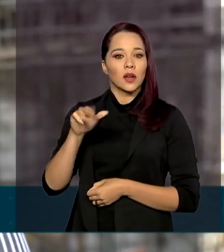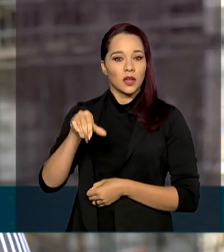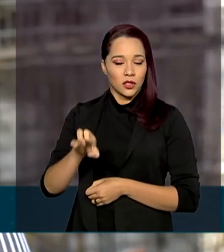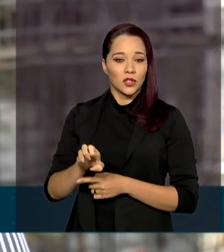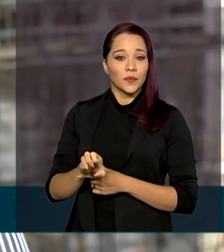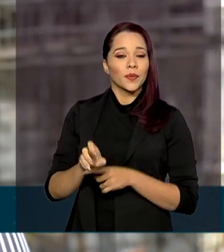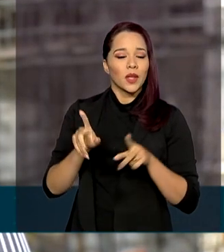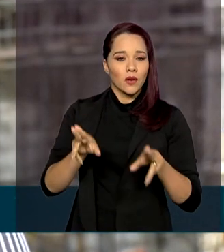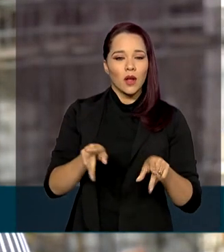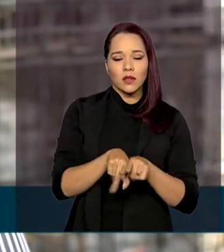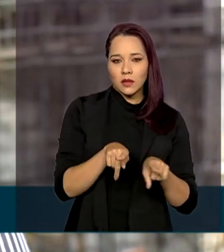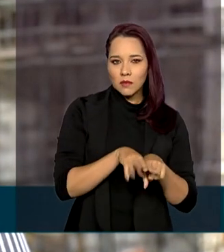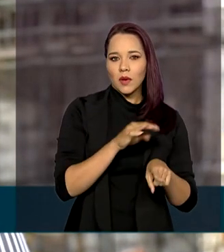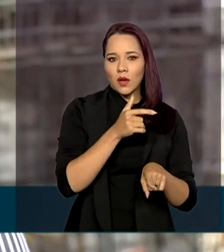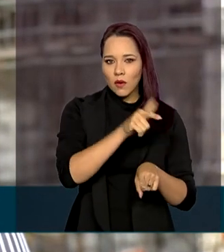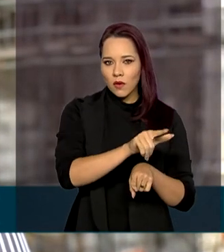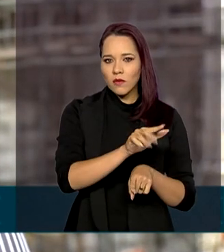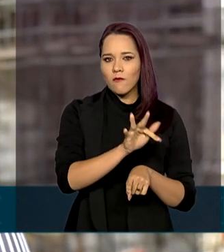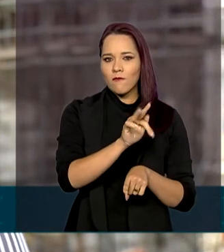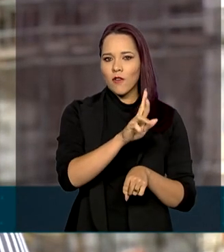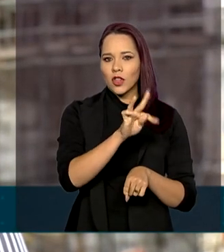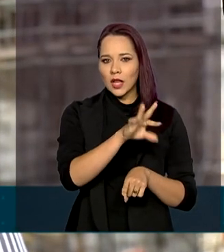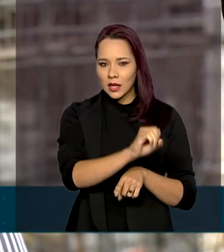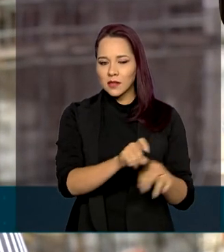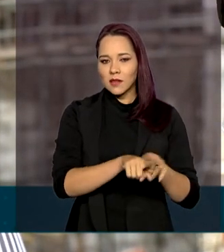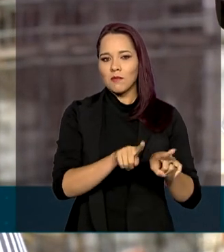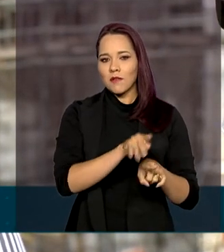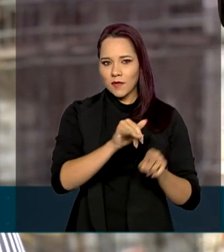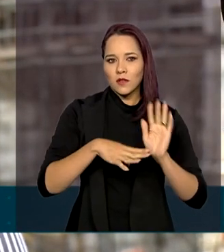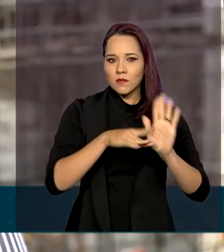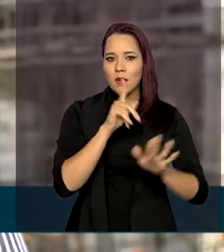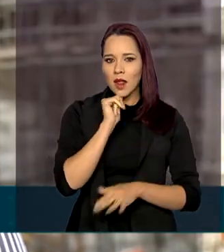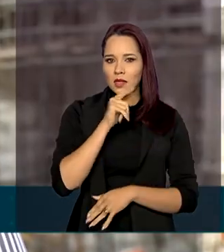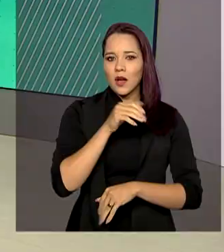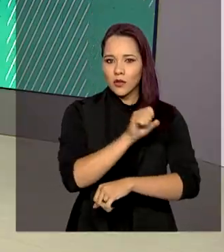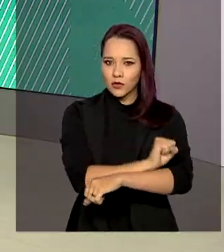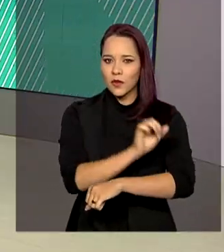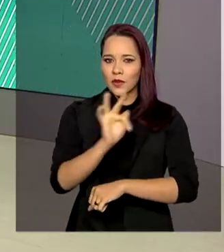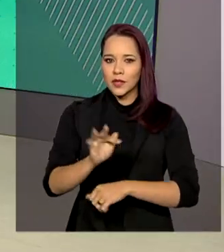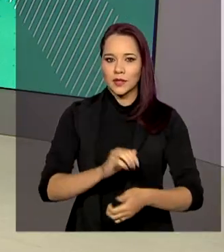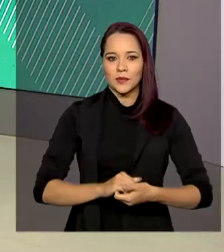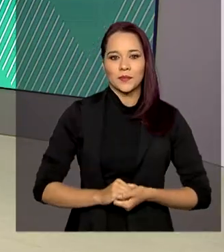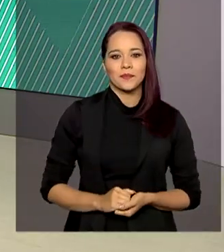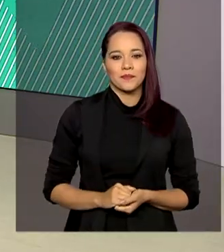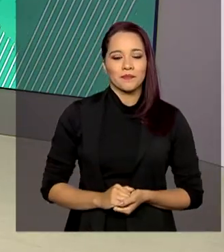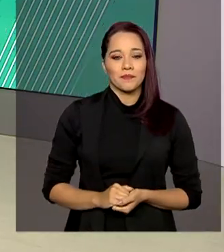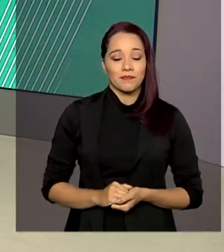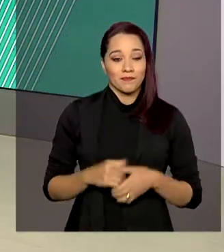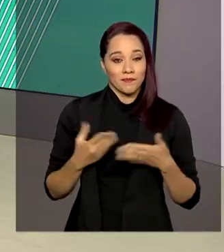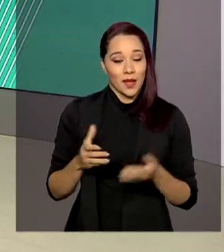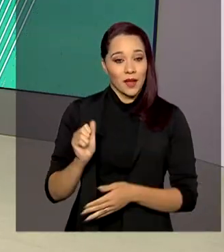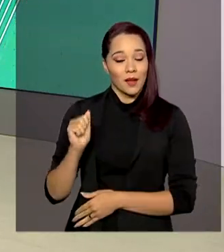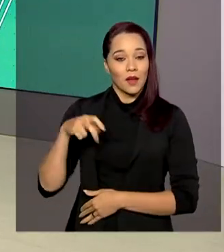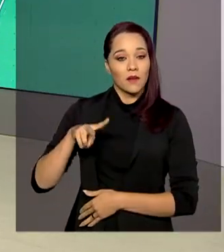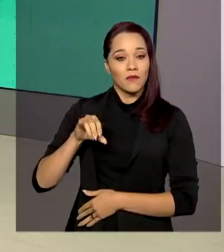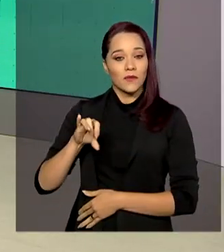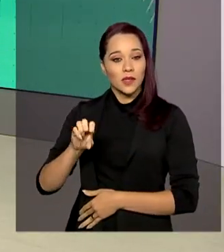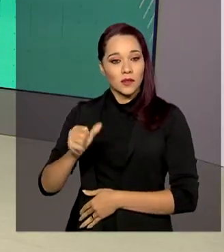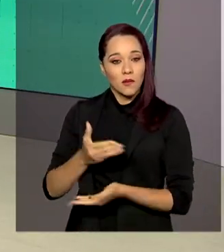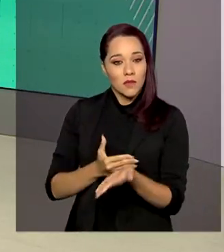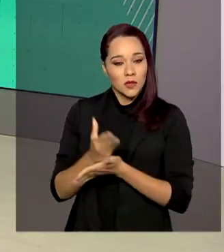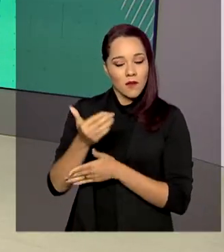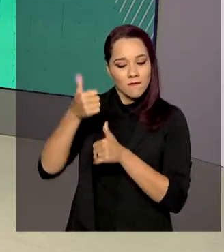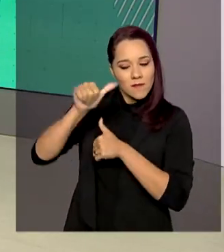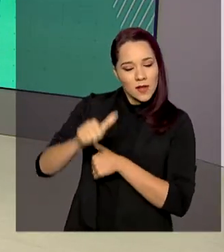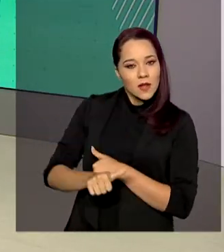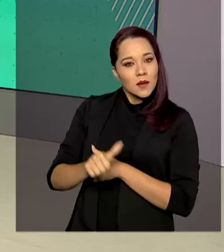e assim como a Grande Fortaleza vai ser beneficiada pelas águas do Velho Chico. A Anvisa começou a avaliar o